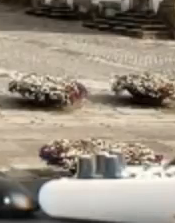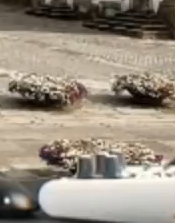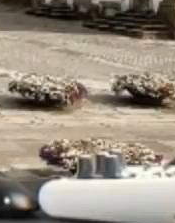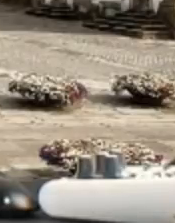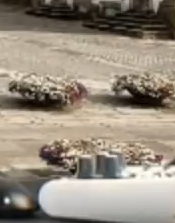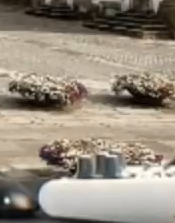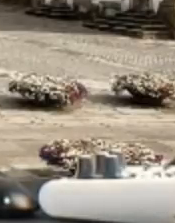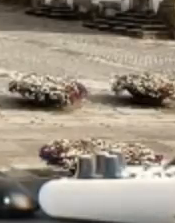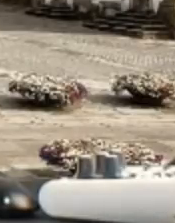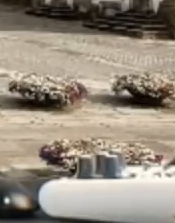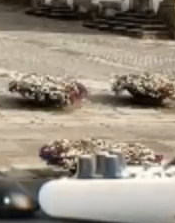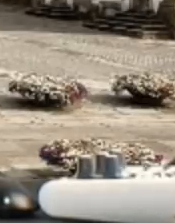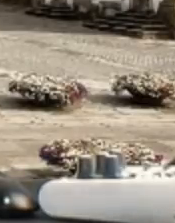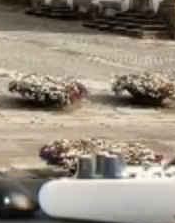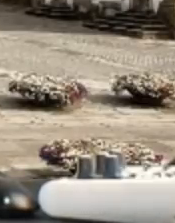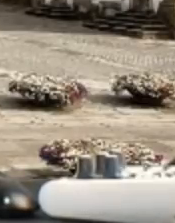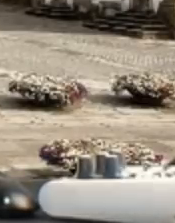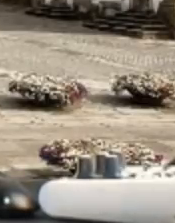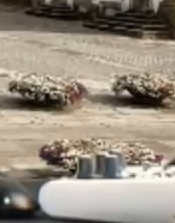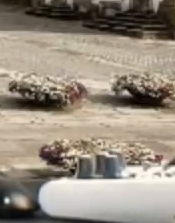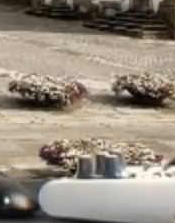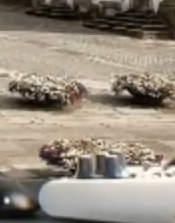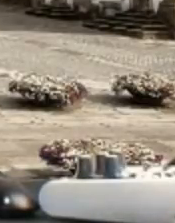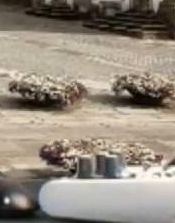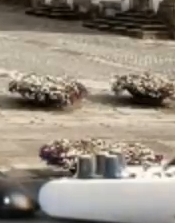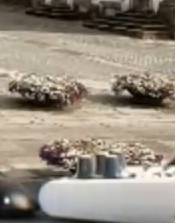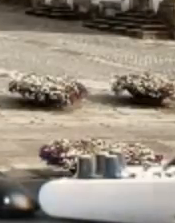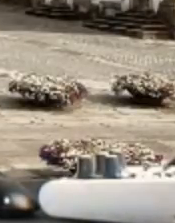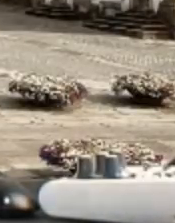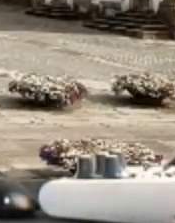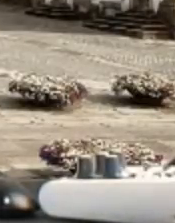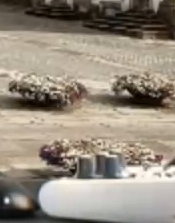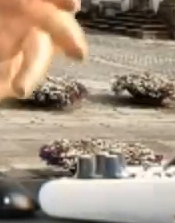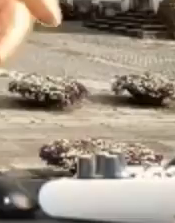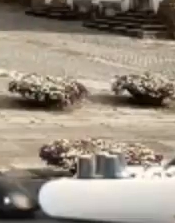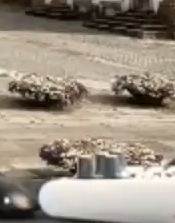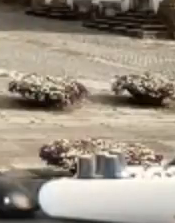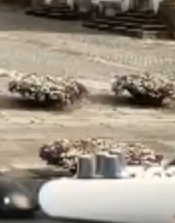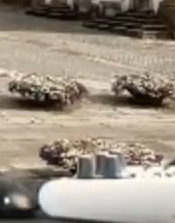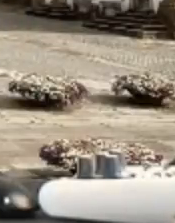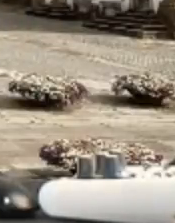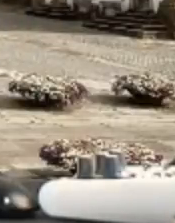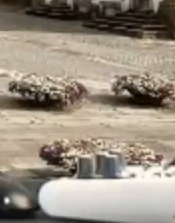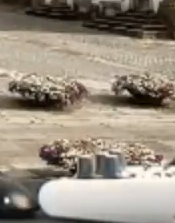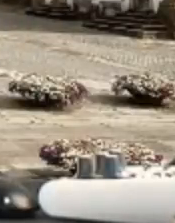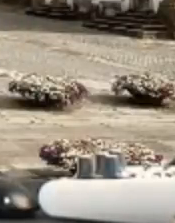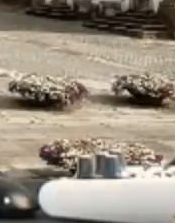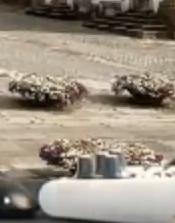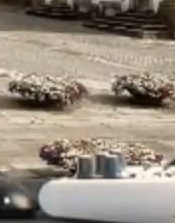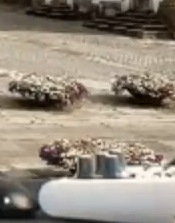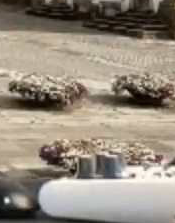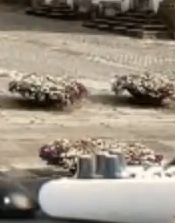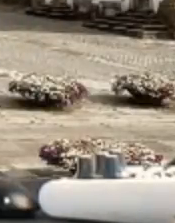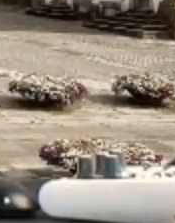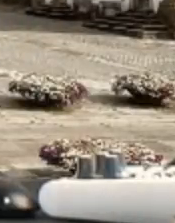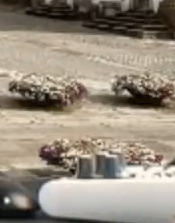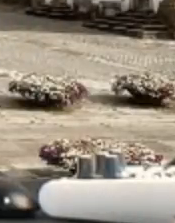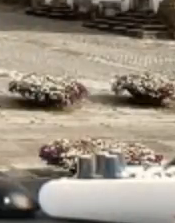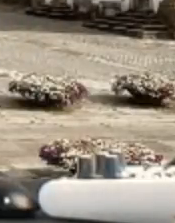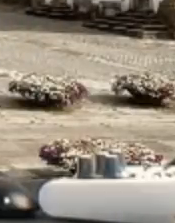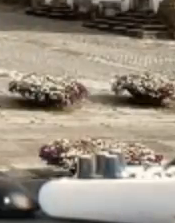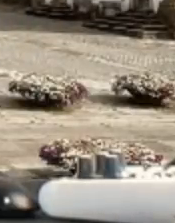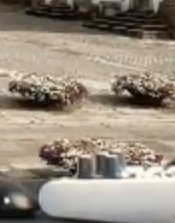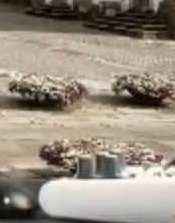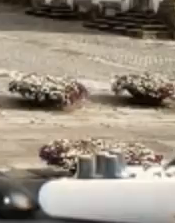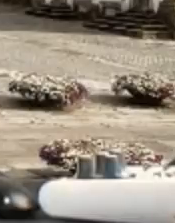Chega. Meus caros, deem a volta que derem ao pêndulo, a última pinga cai sempre na cueca. Não há nada a fazer.